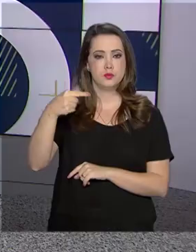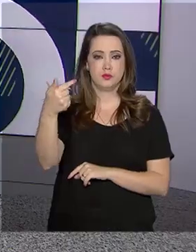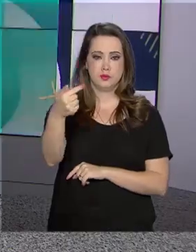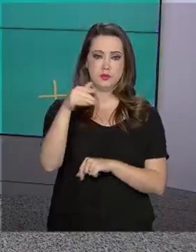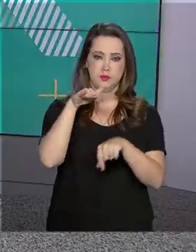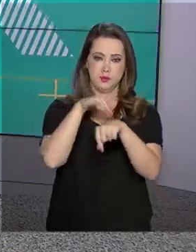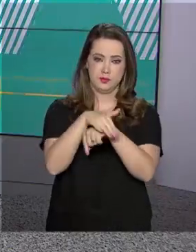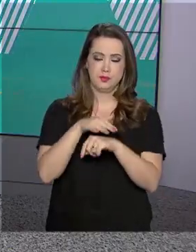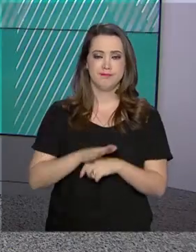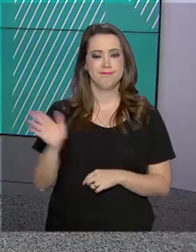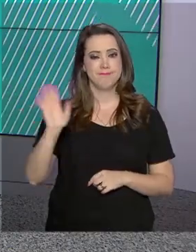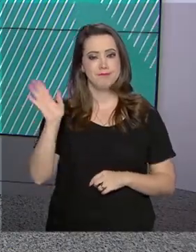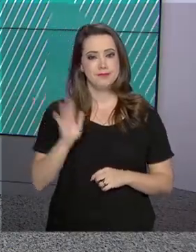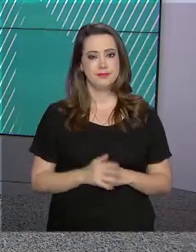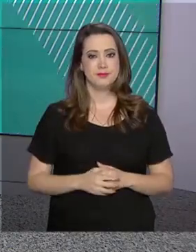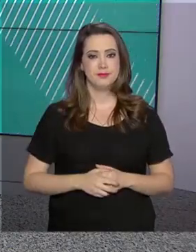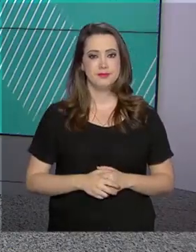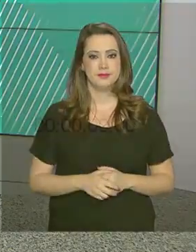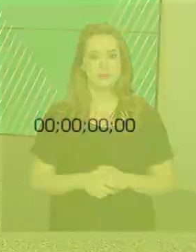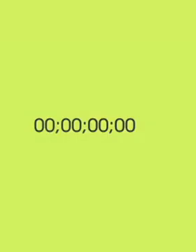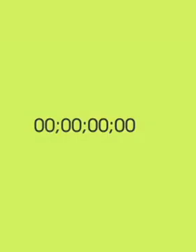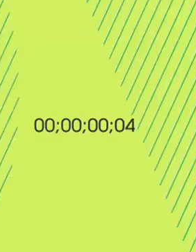edição, às 7 da noite. Até lá!